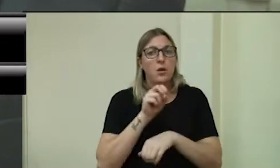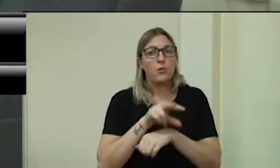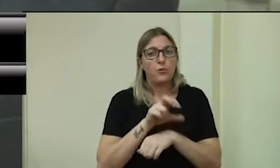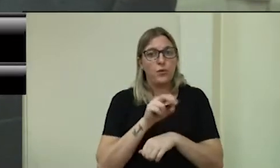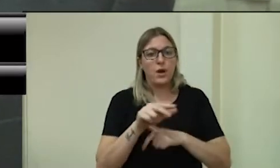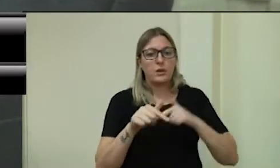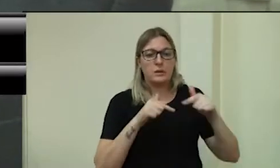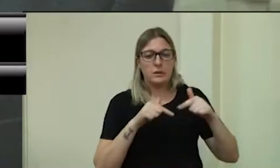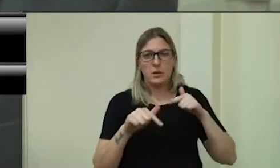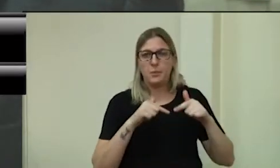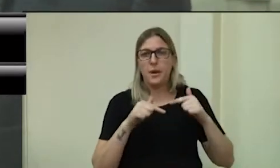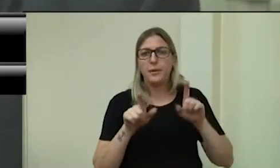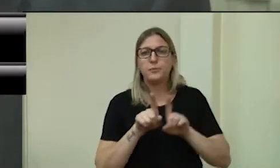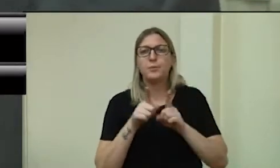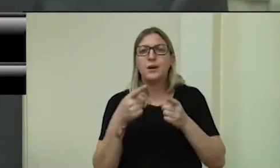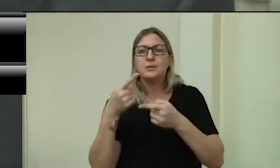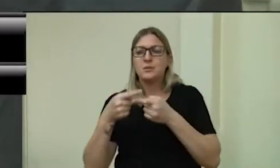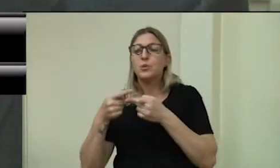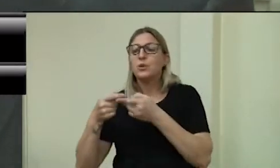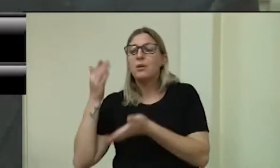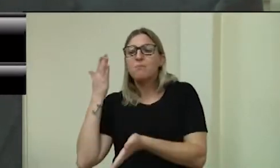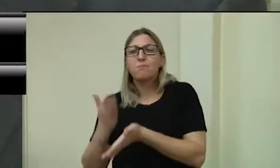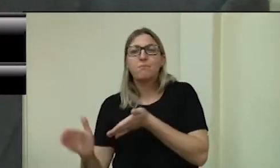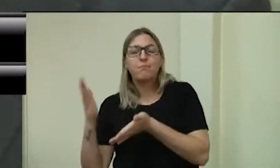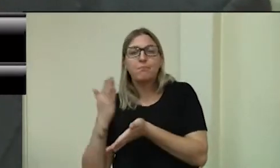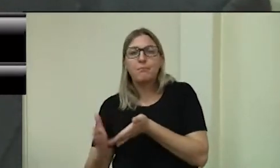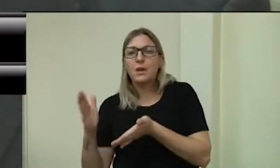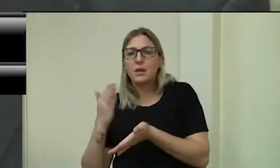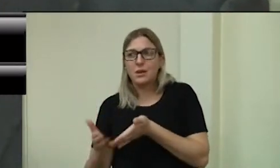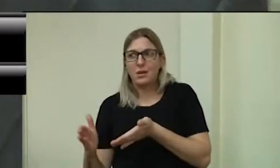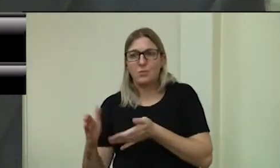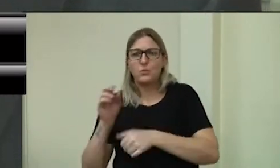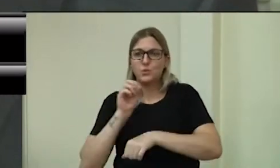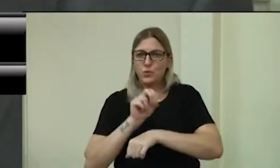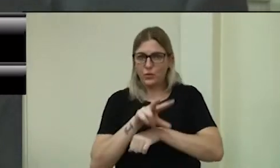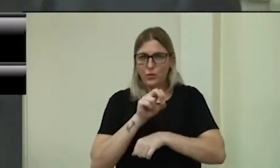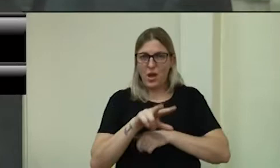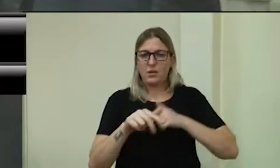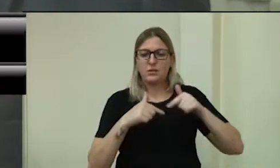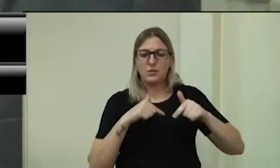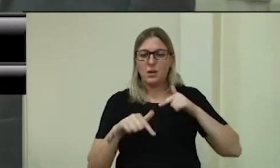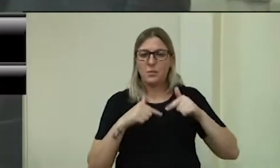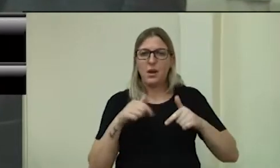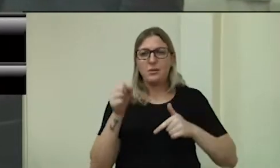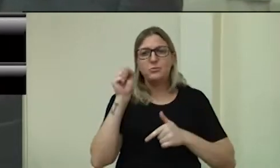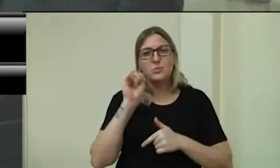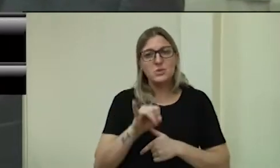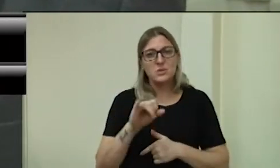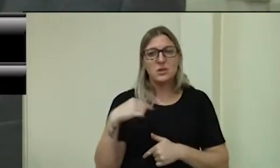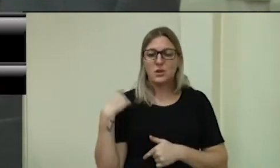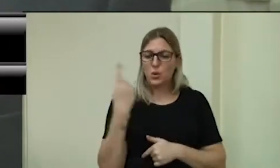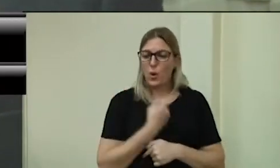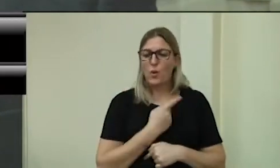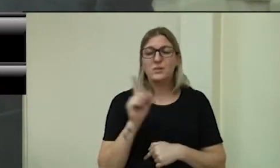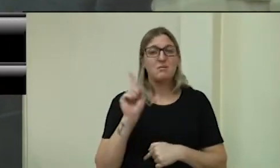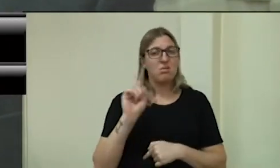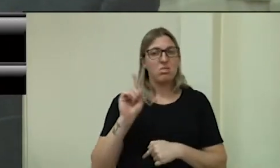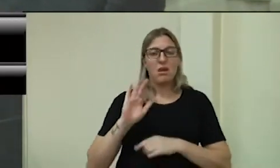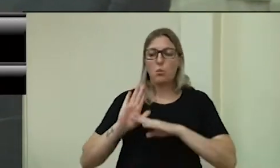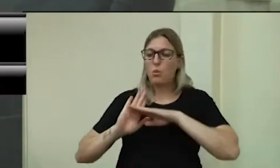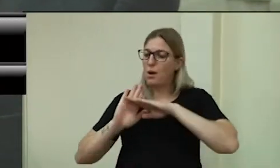perdeu muito emprego com a pandemia, a gente perdeu vários postos de trabalho. Se a gente não der a possibilidade para que o